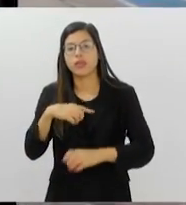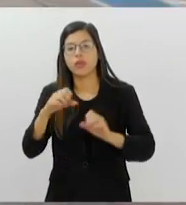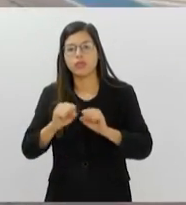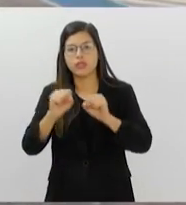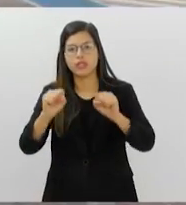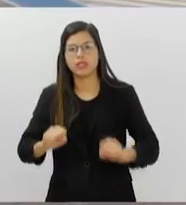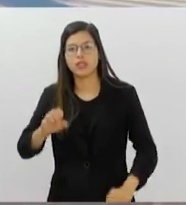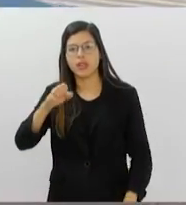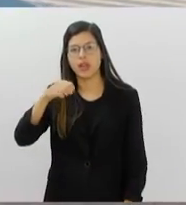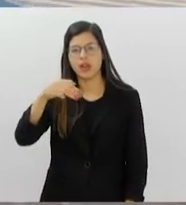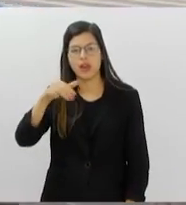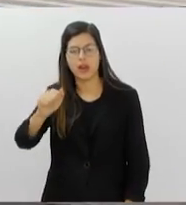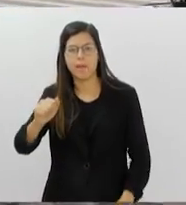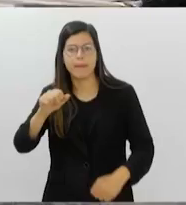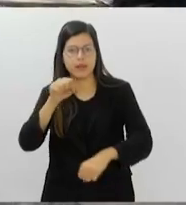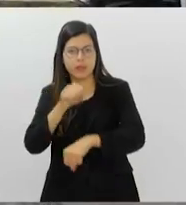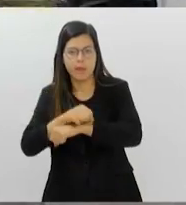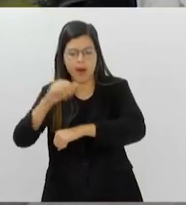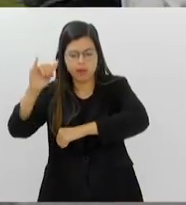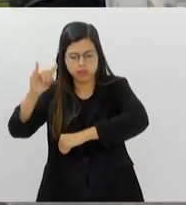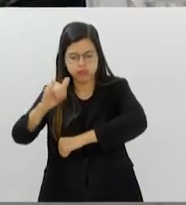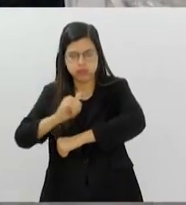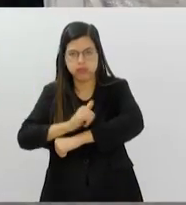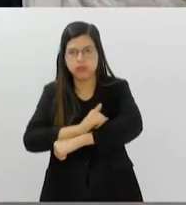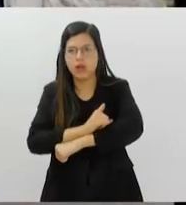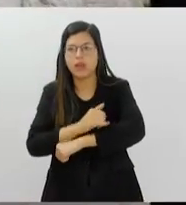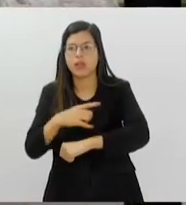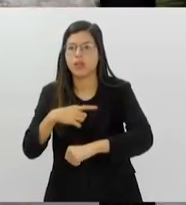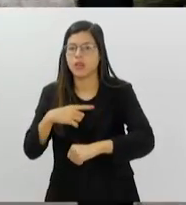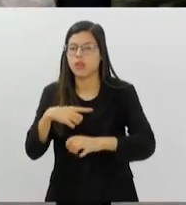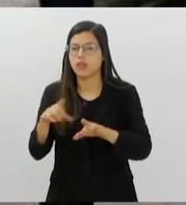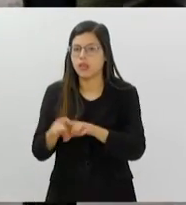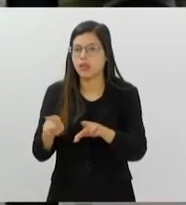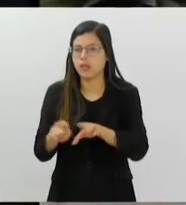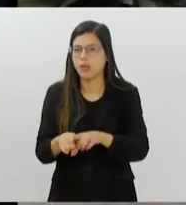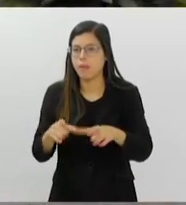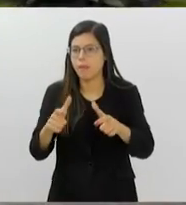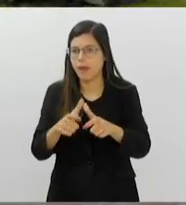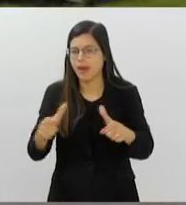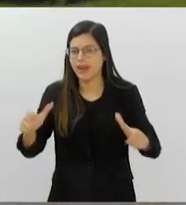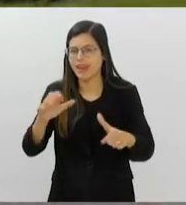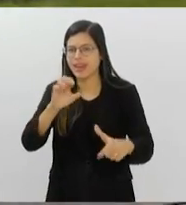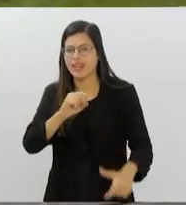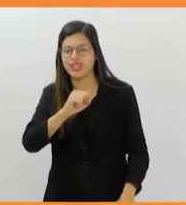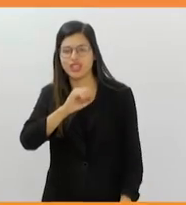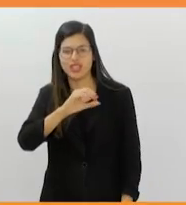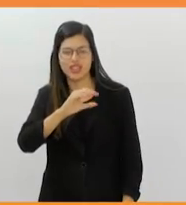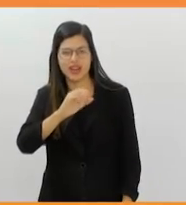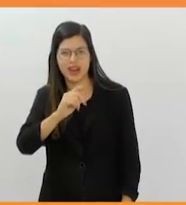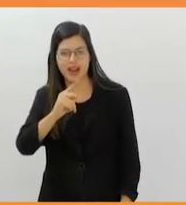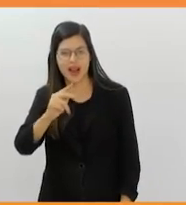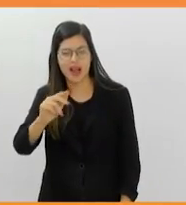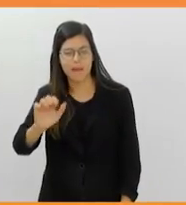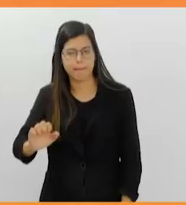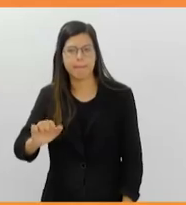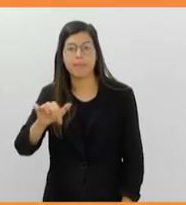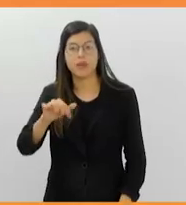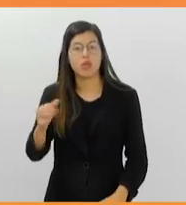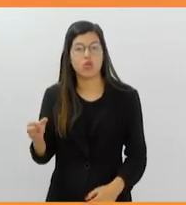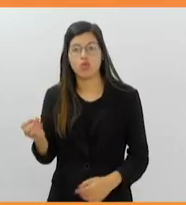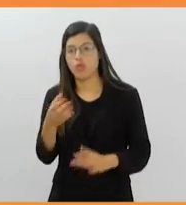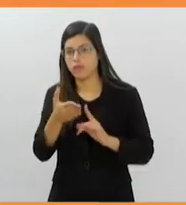EMAS, de parada de aeronaves, com a criação de uma área de escape nas cabeceiras da pista de pouso e decolagem. A nova tecnologia